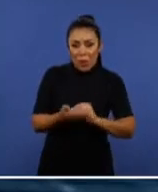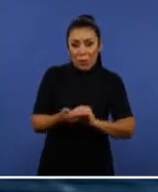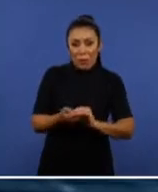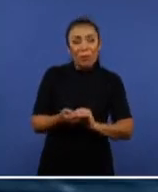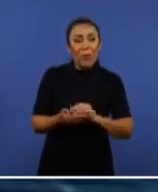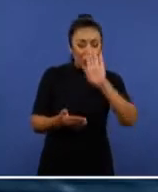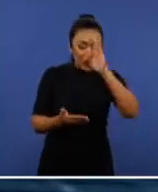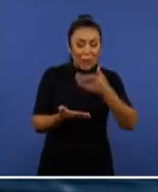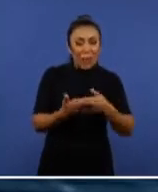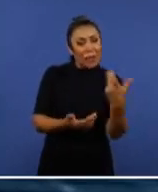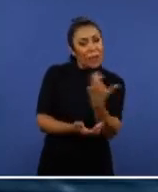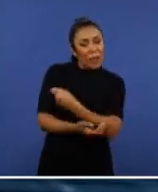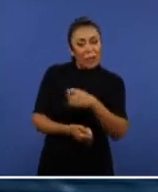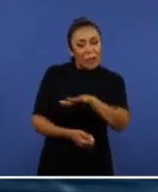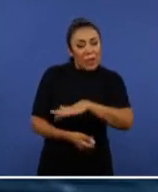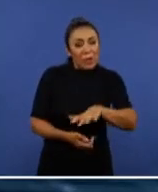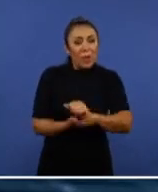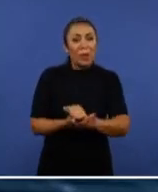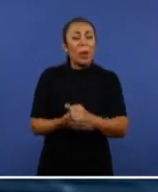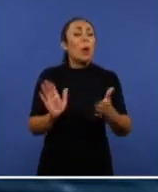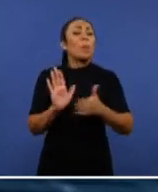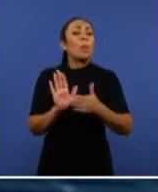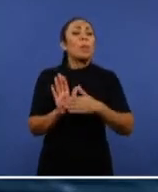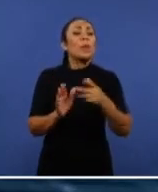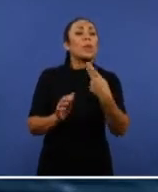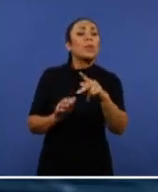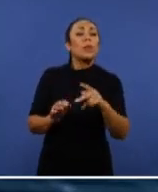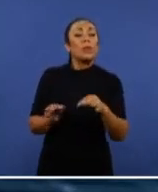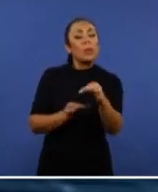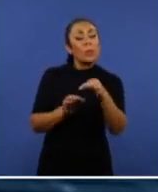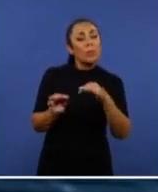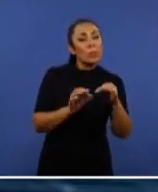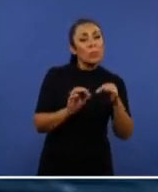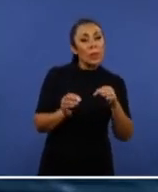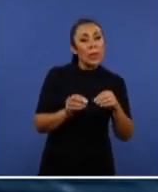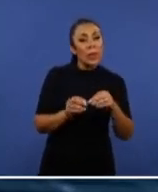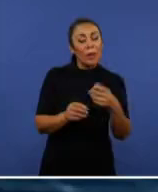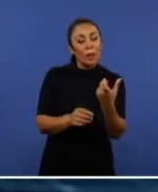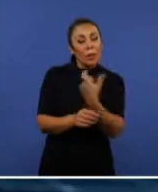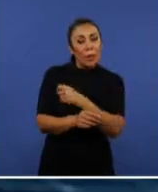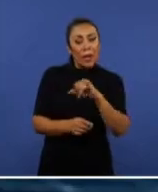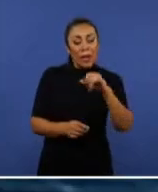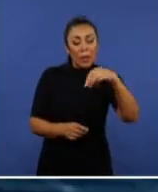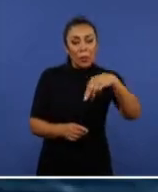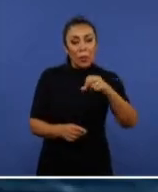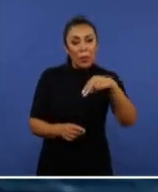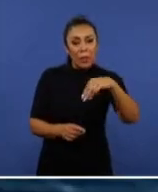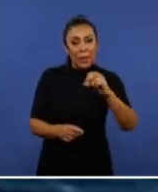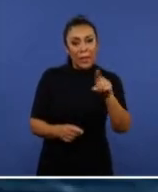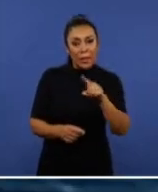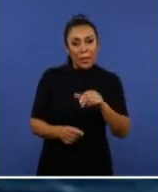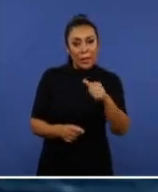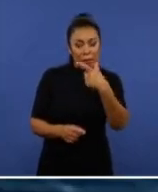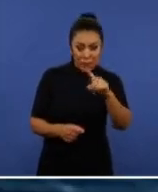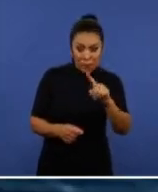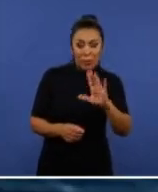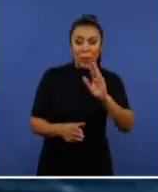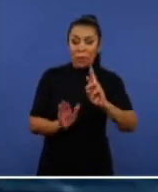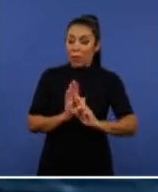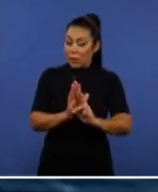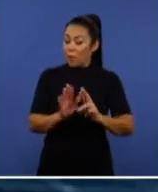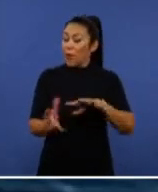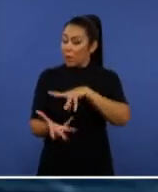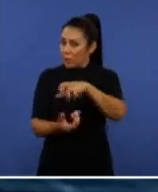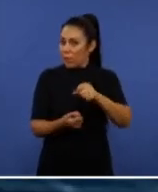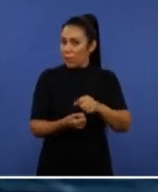E qual é a sua proposta para recuperar o Plano Nacional de Imunização, que já foi um orgulho nacional e uma referência para o mundo?